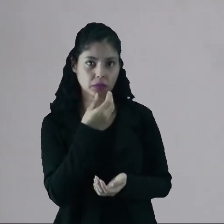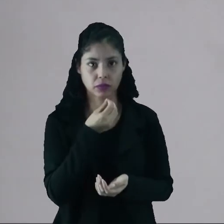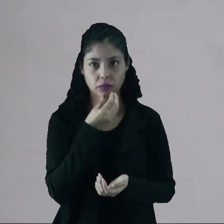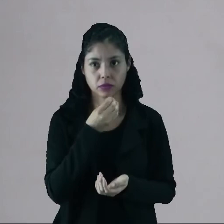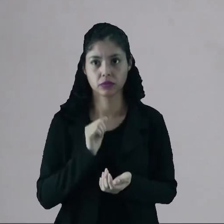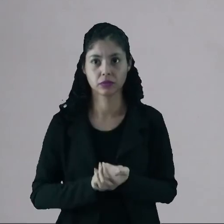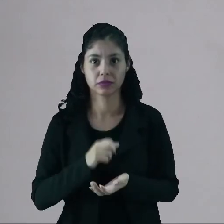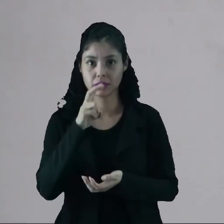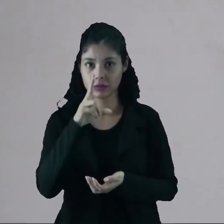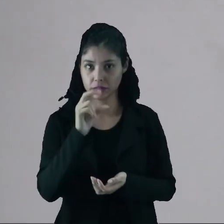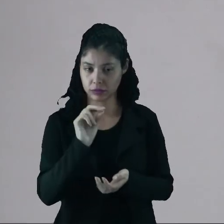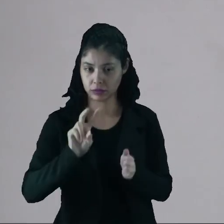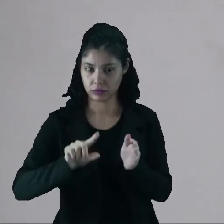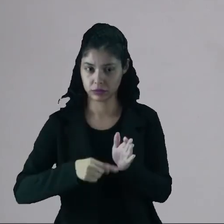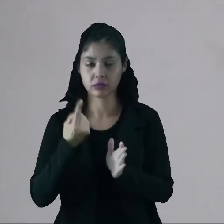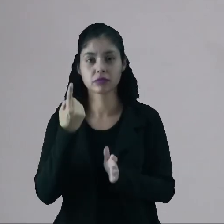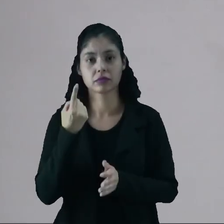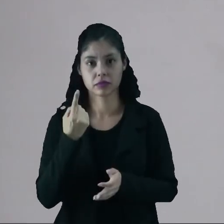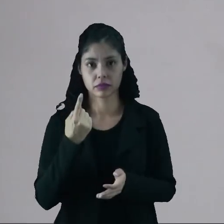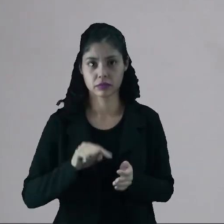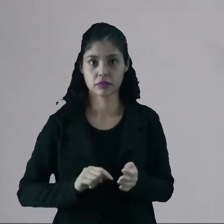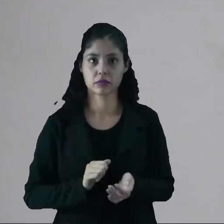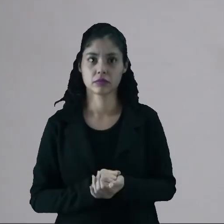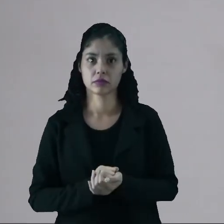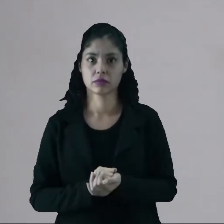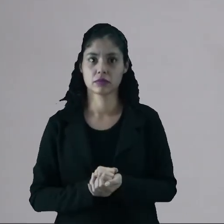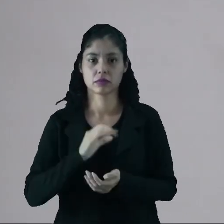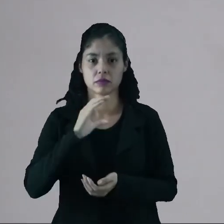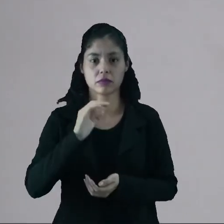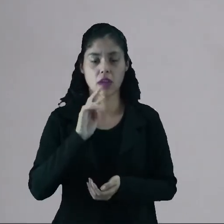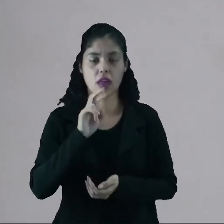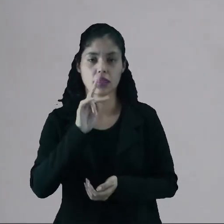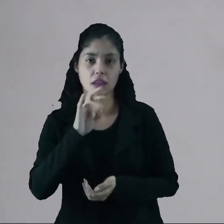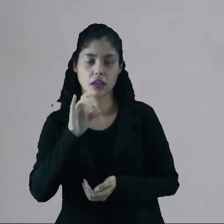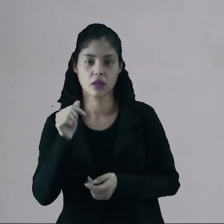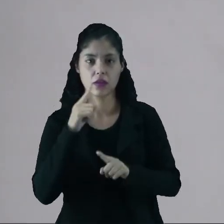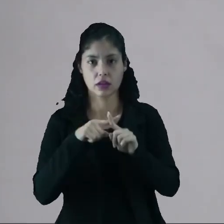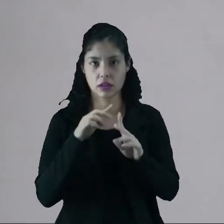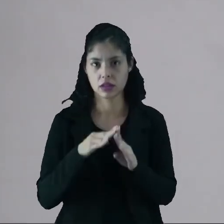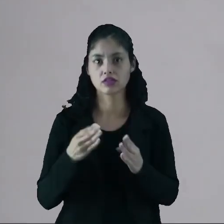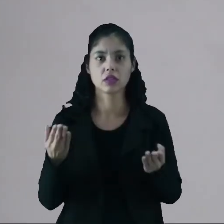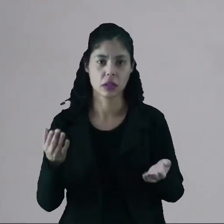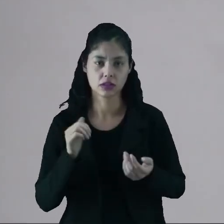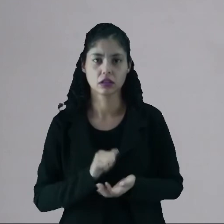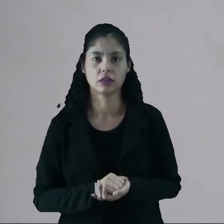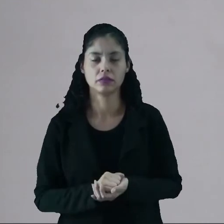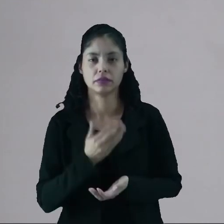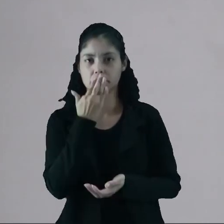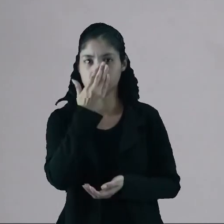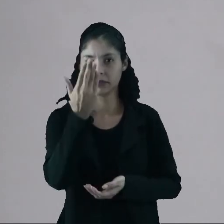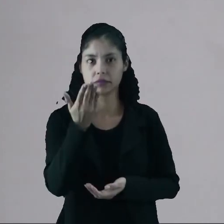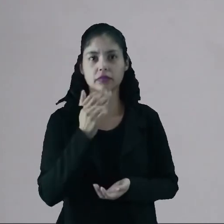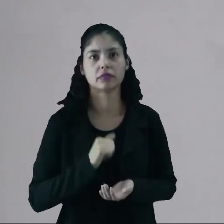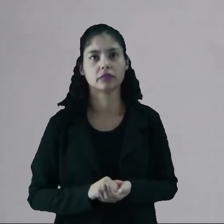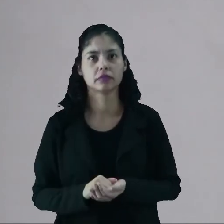chegou a pintar 50 vezes a Catedral de Rouet. Então ele chegou em frente à Catedral um